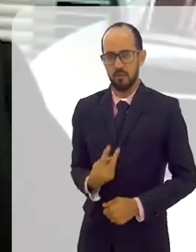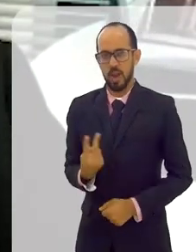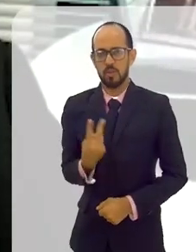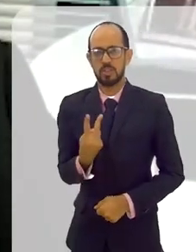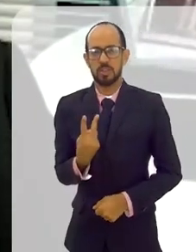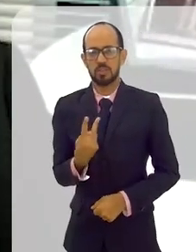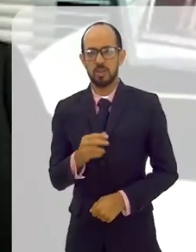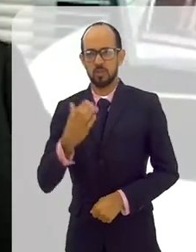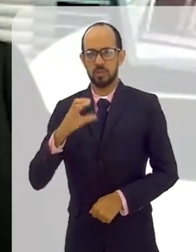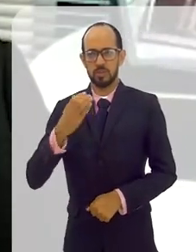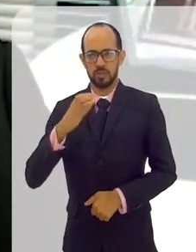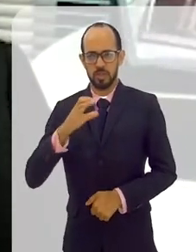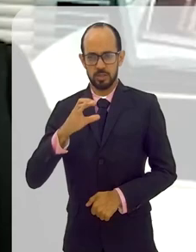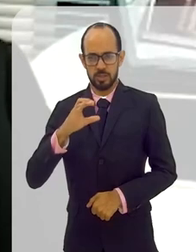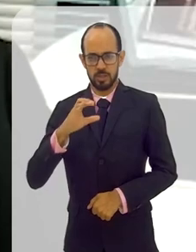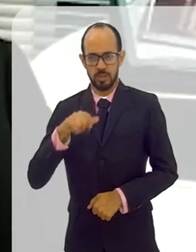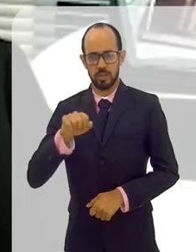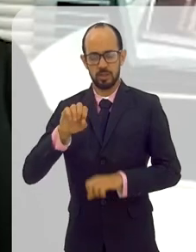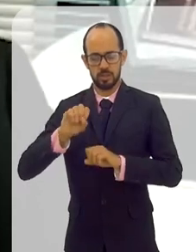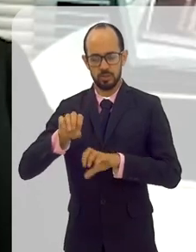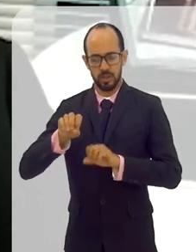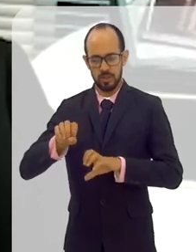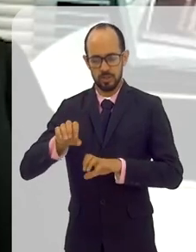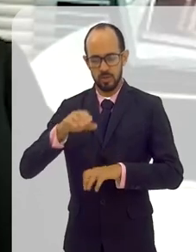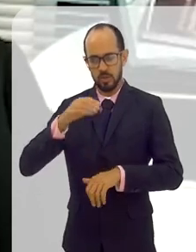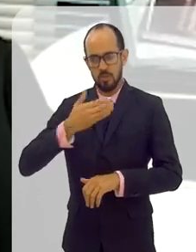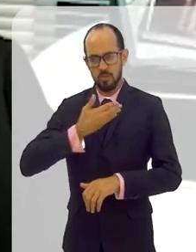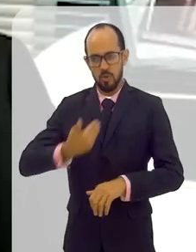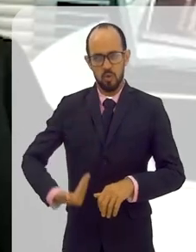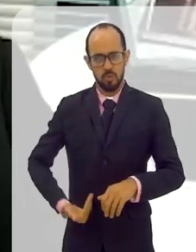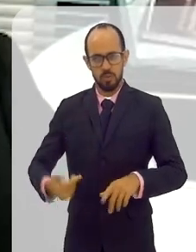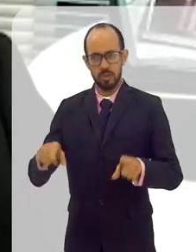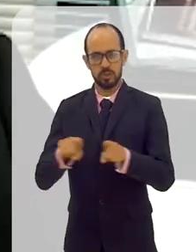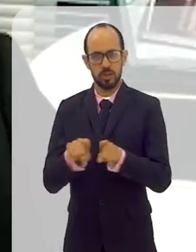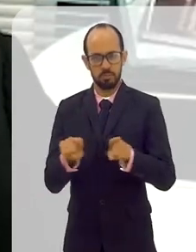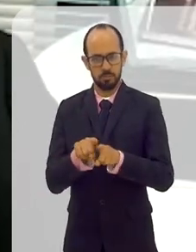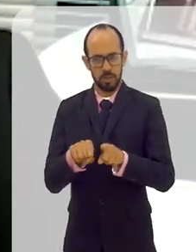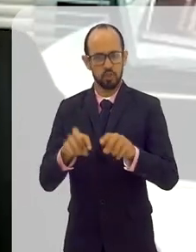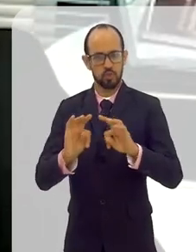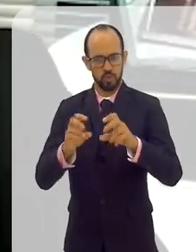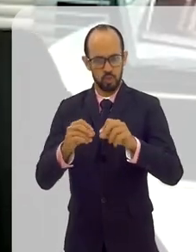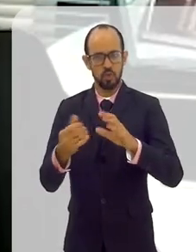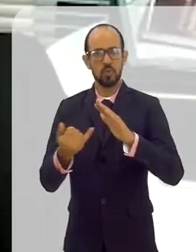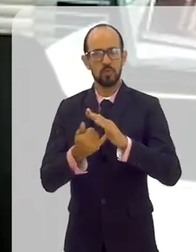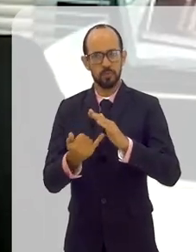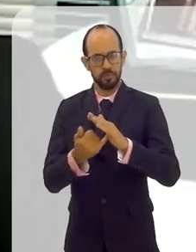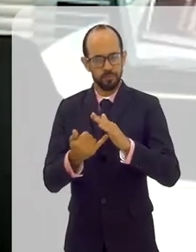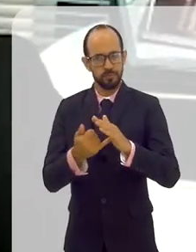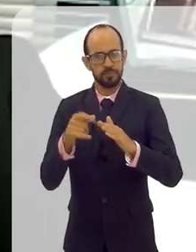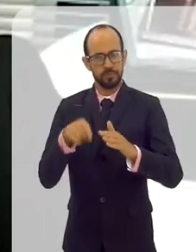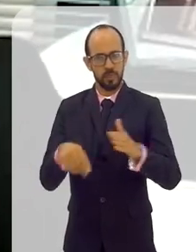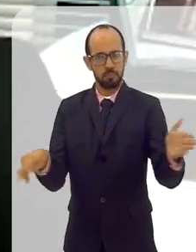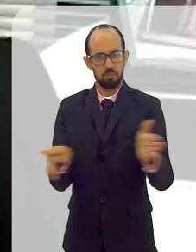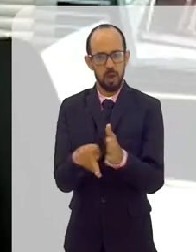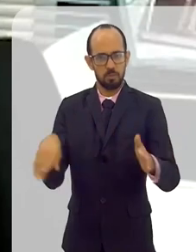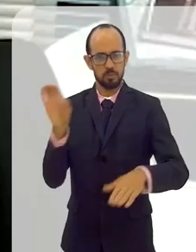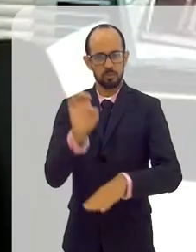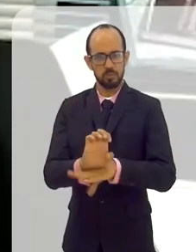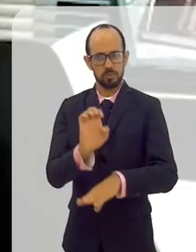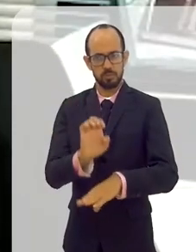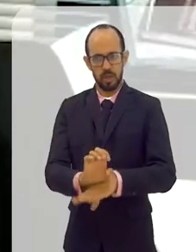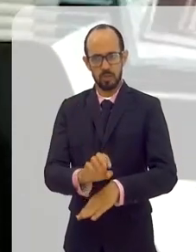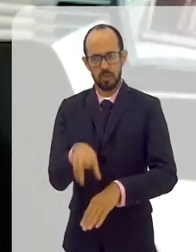valorização da ciência, valorização da educação pública, valorização dessas instituições, que são instituições de Estado,